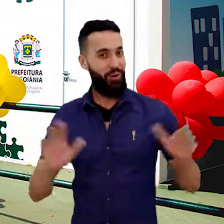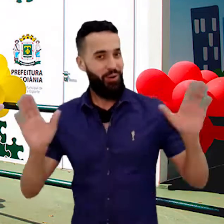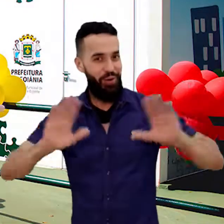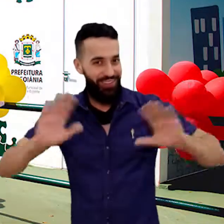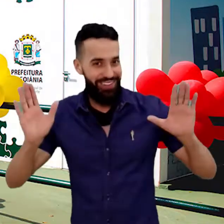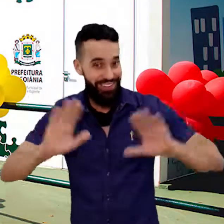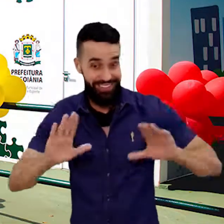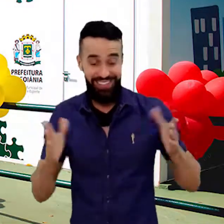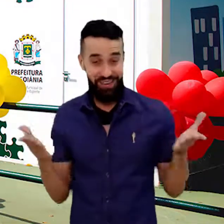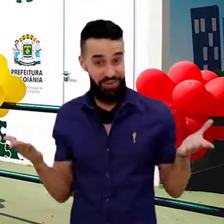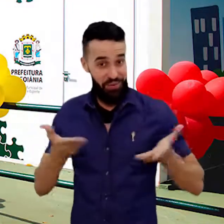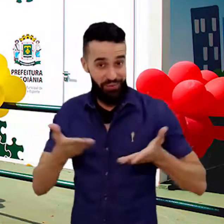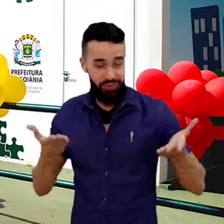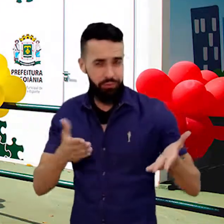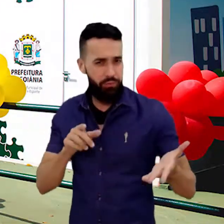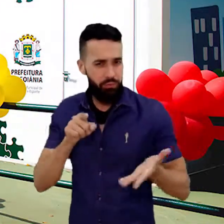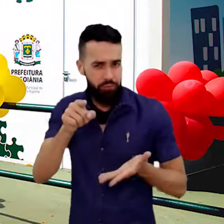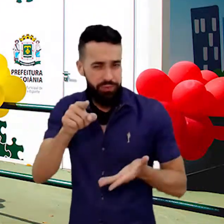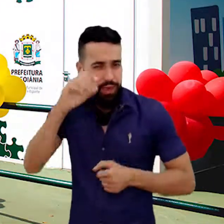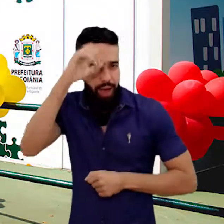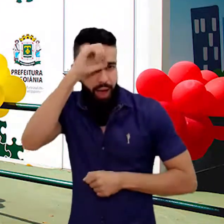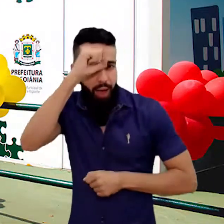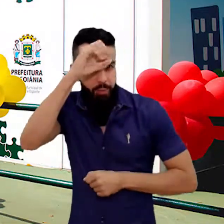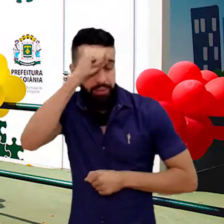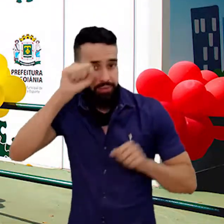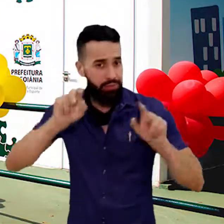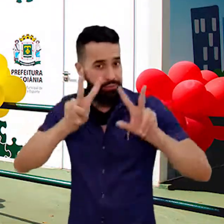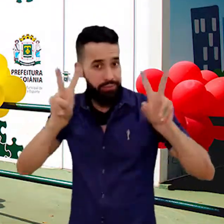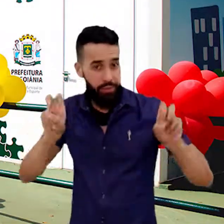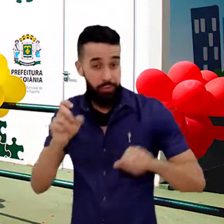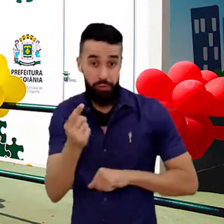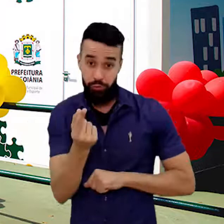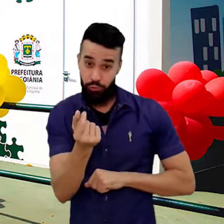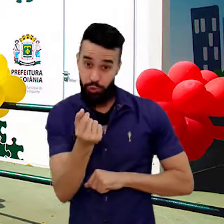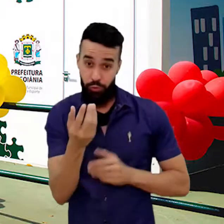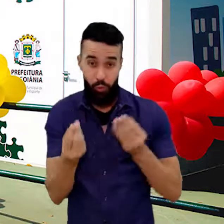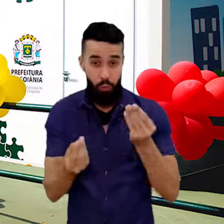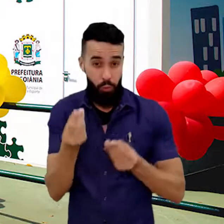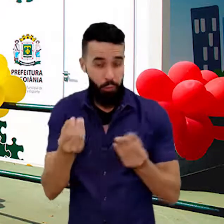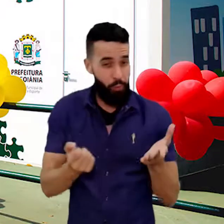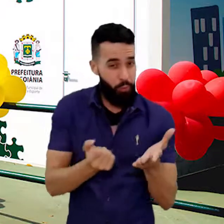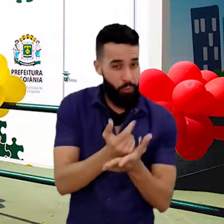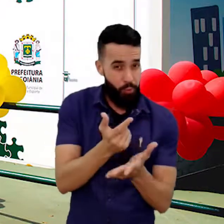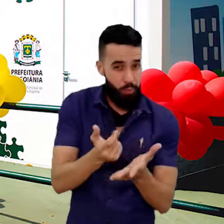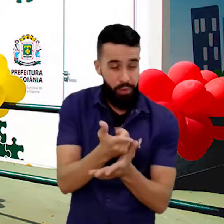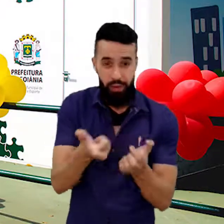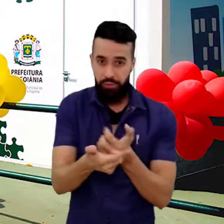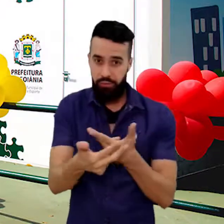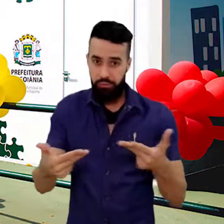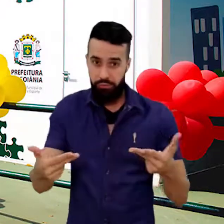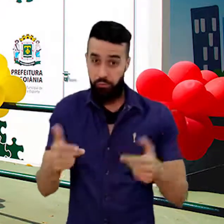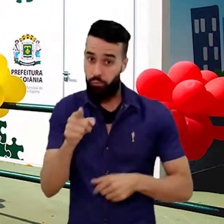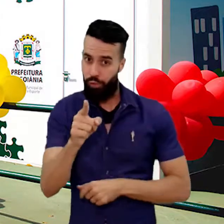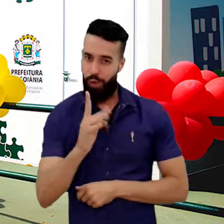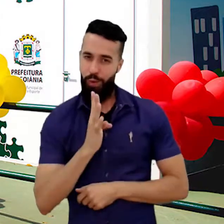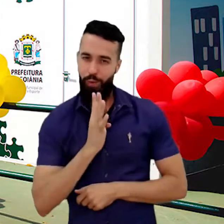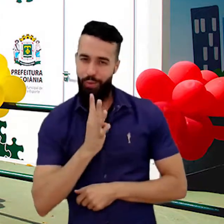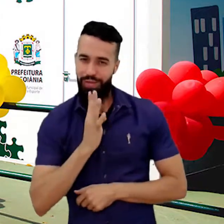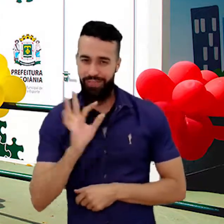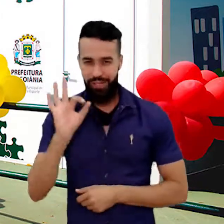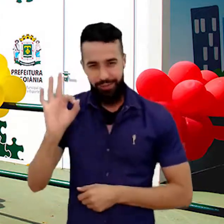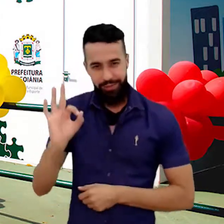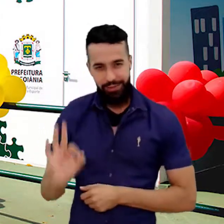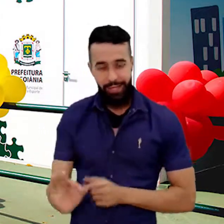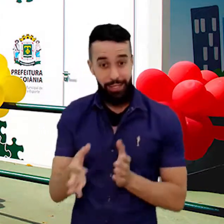Olá! Hoje você aprenderá mais sobre o dinheiro e como utilizá-lo. Conhecerá as cédulas